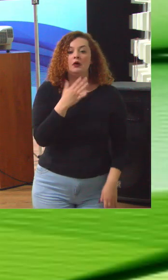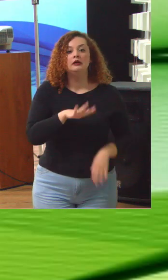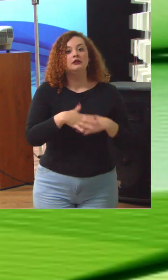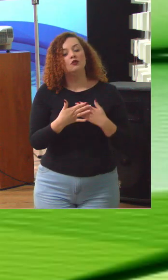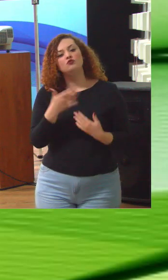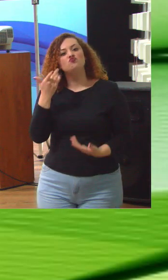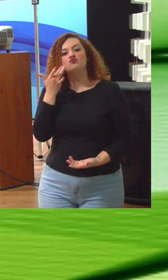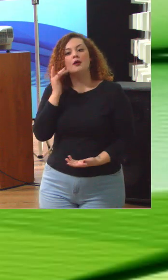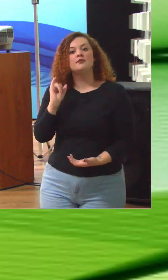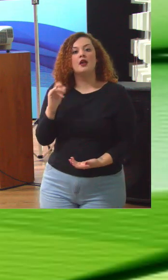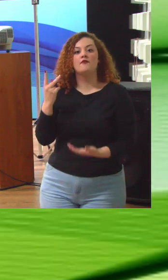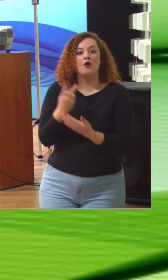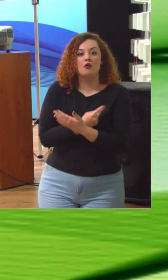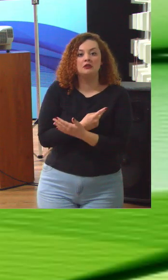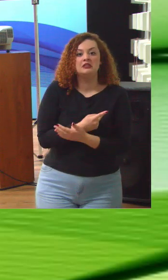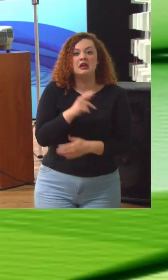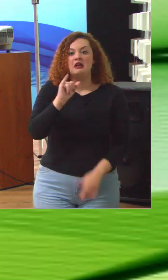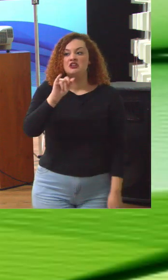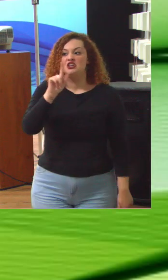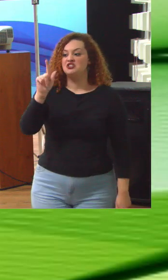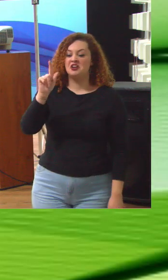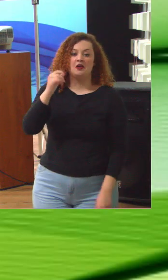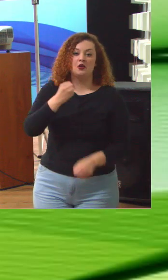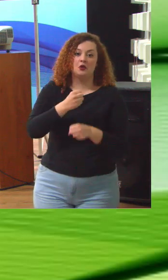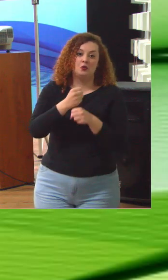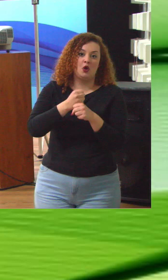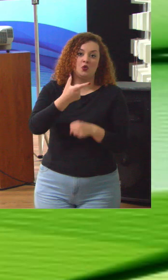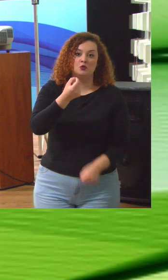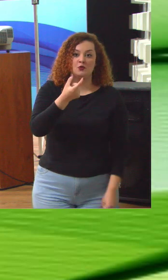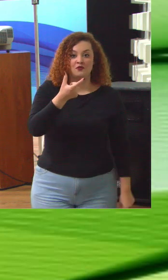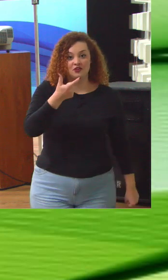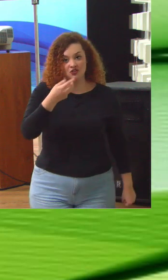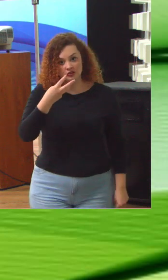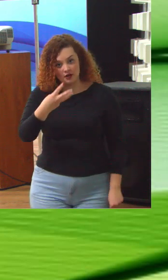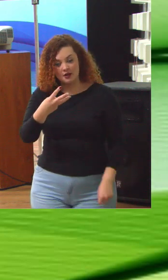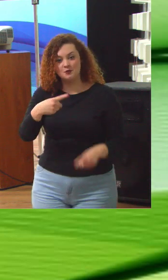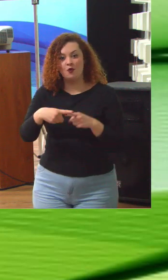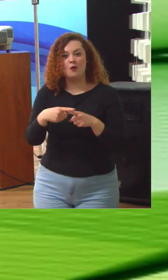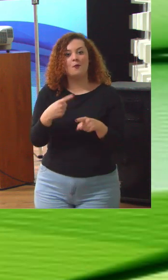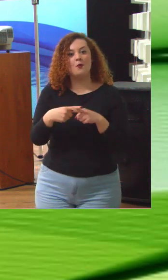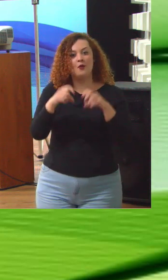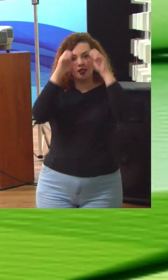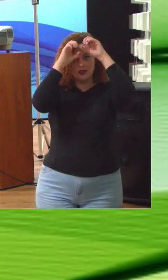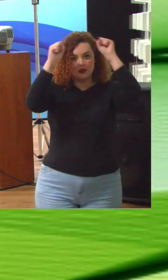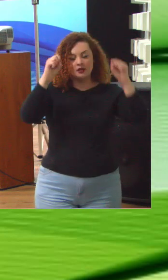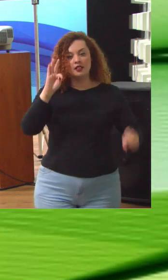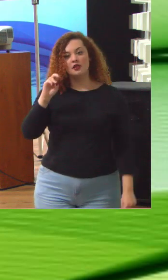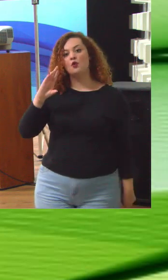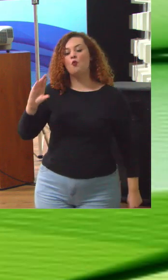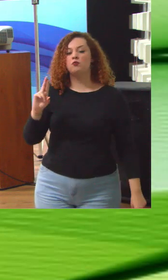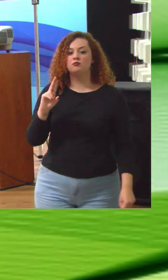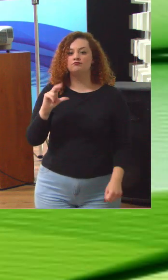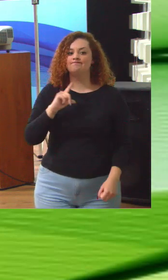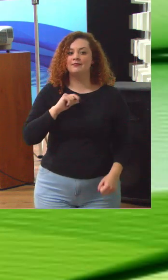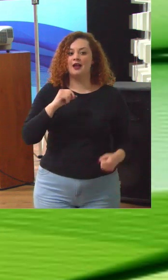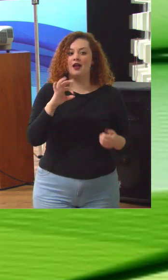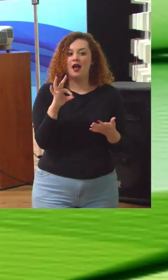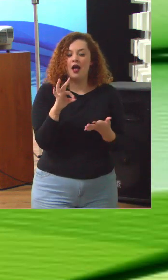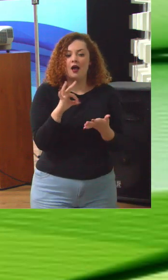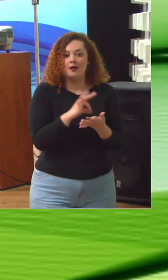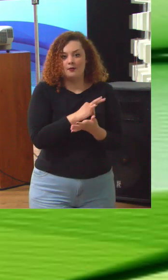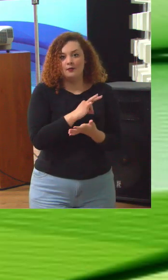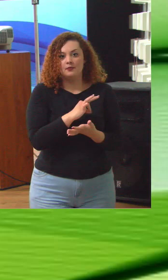acontecer um IGG 2023 porque o tribunal de contas aprovou a realização desse processo durante cinco anos a partir de